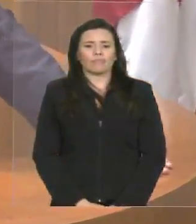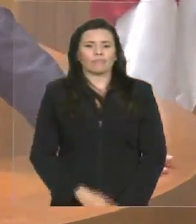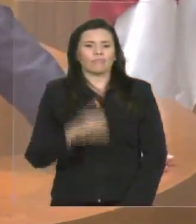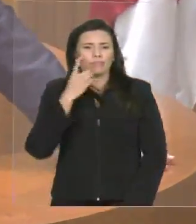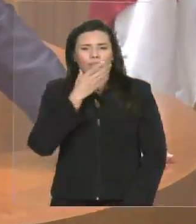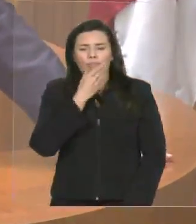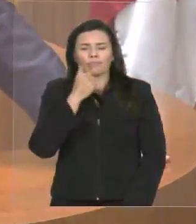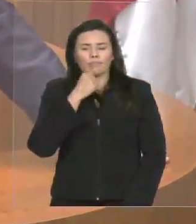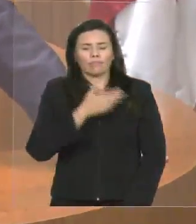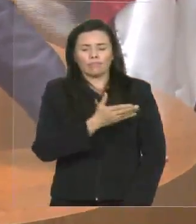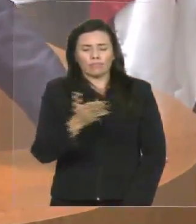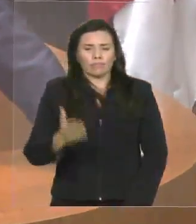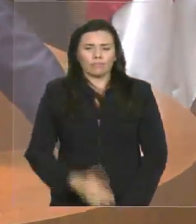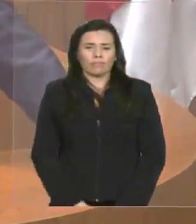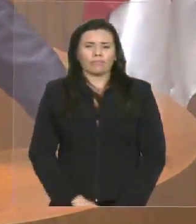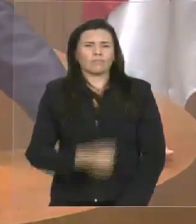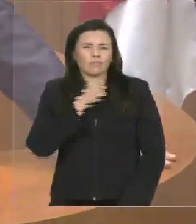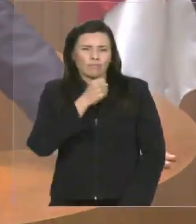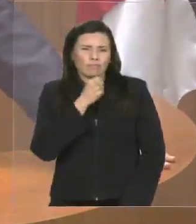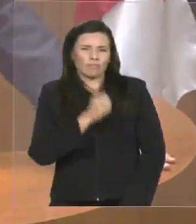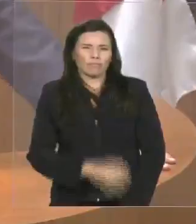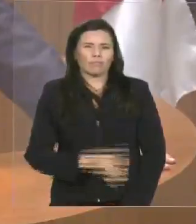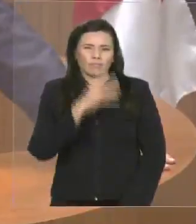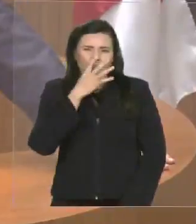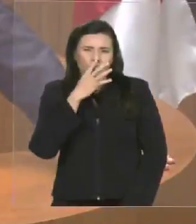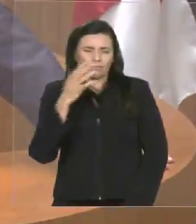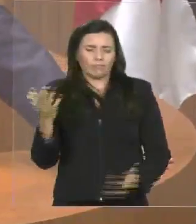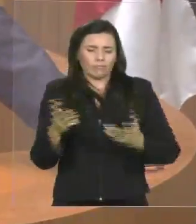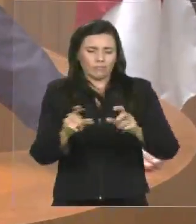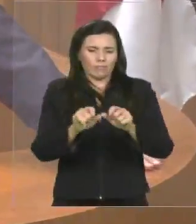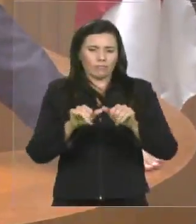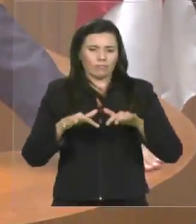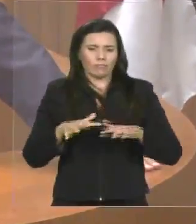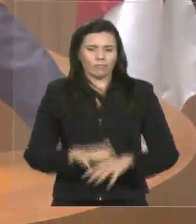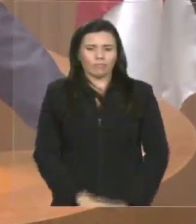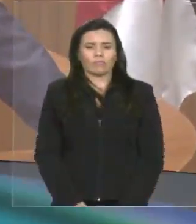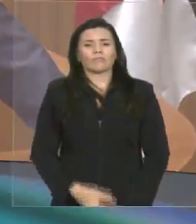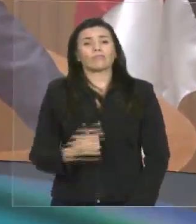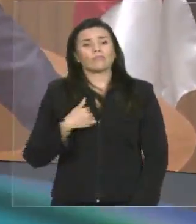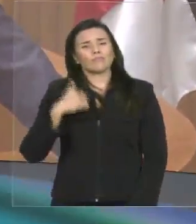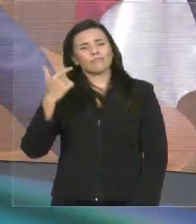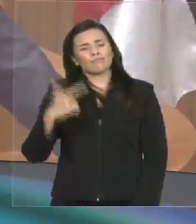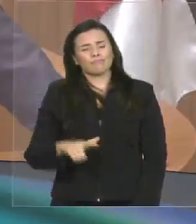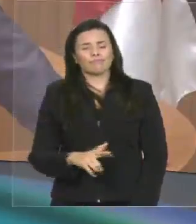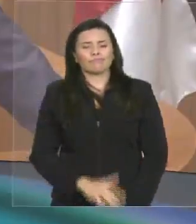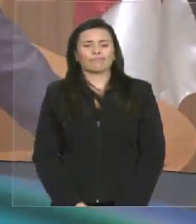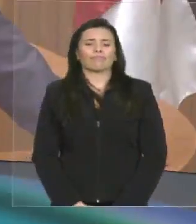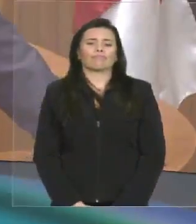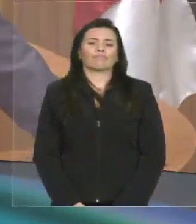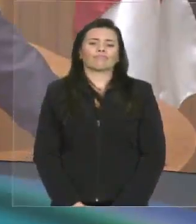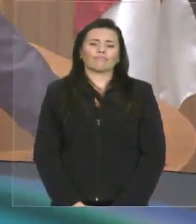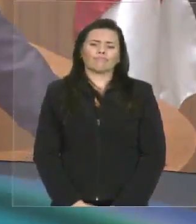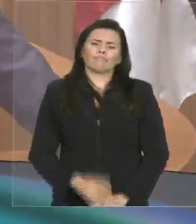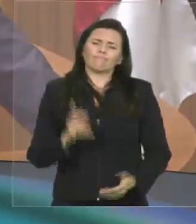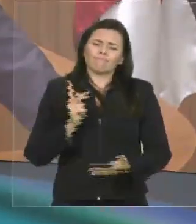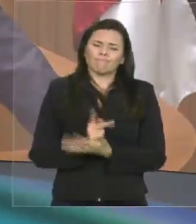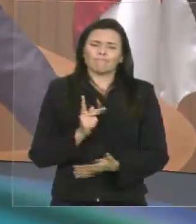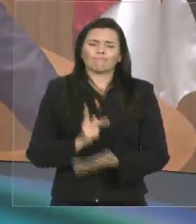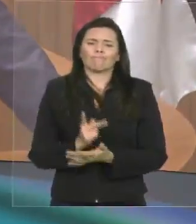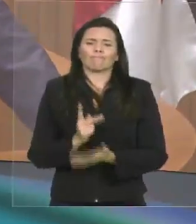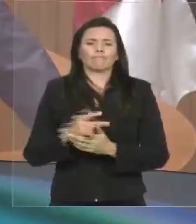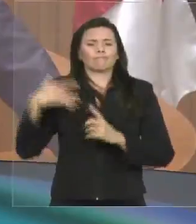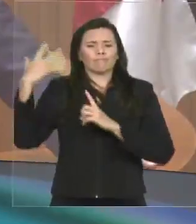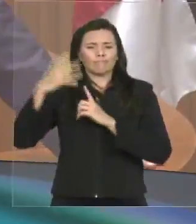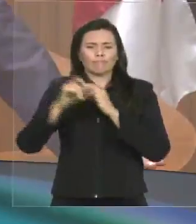repetitivo, o tanto quanto necessário, numa agenda, numa pauta, que